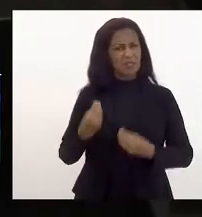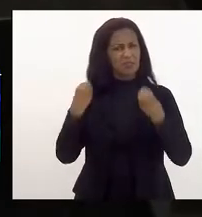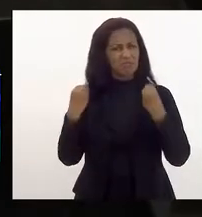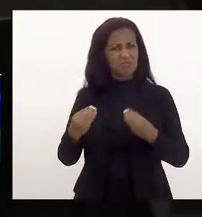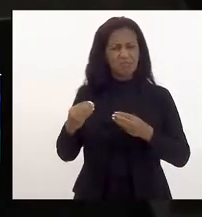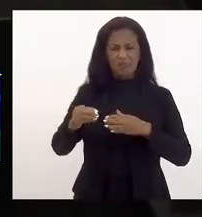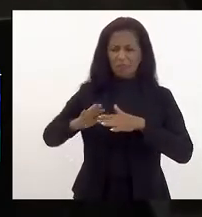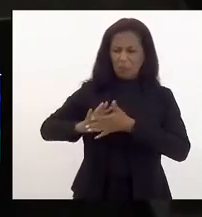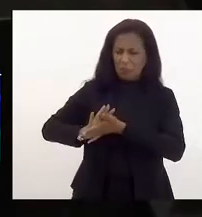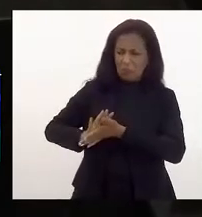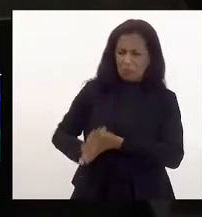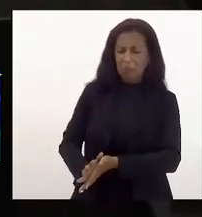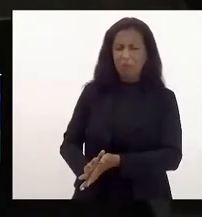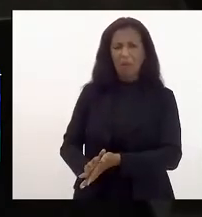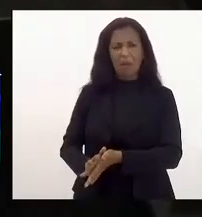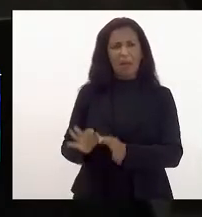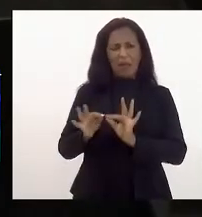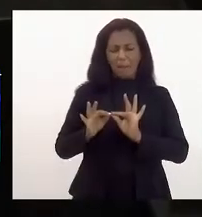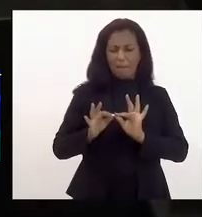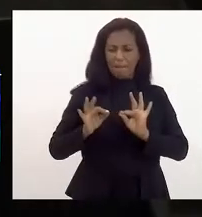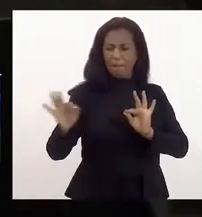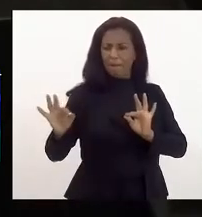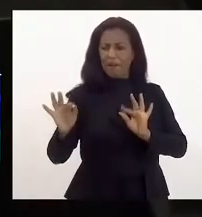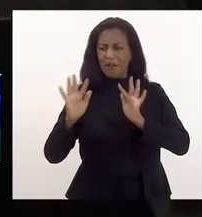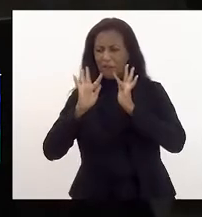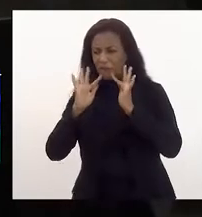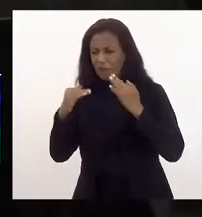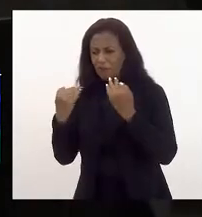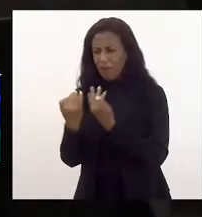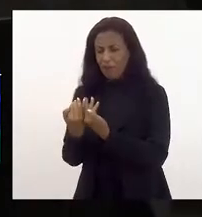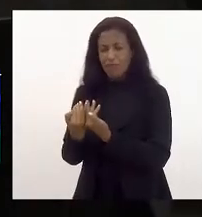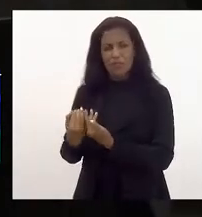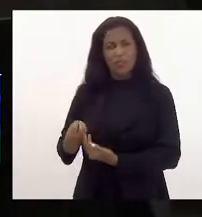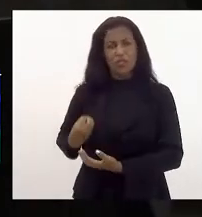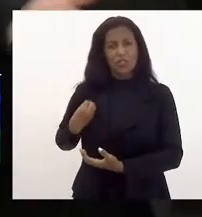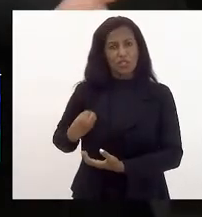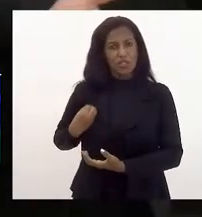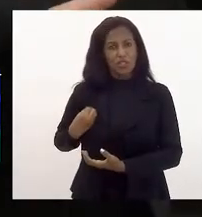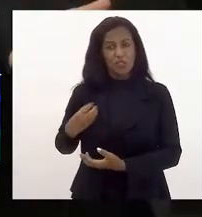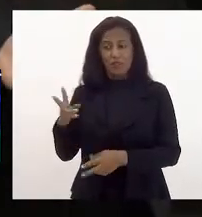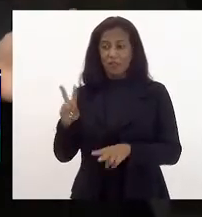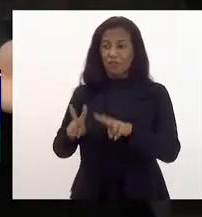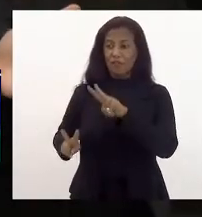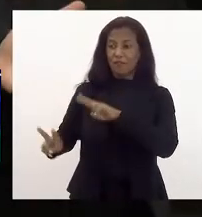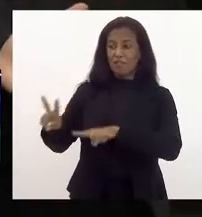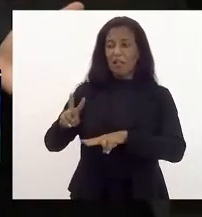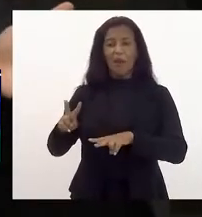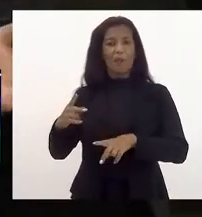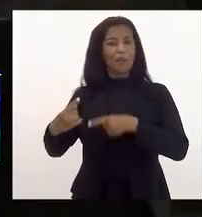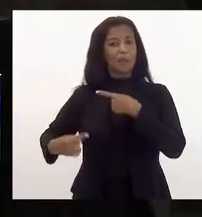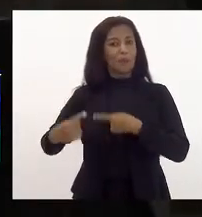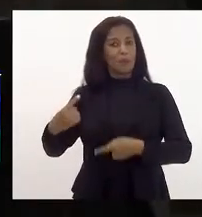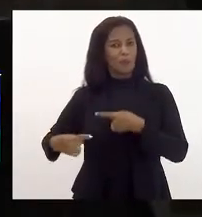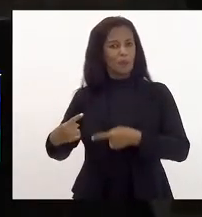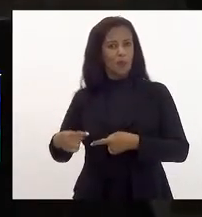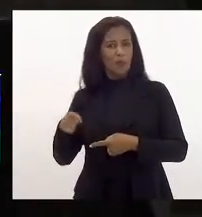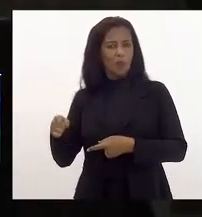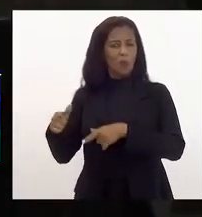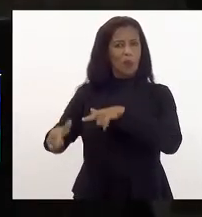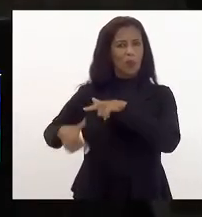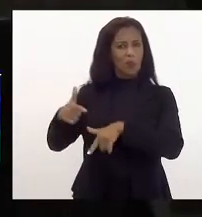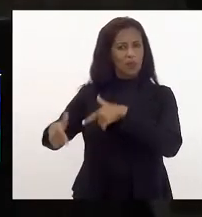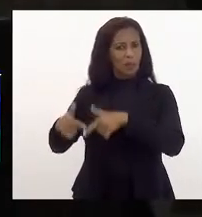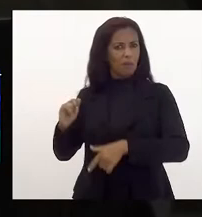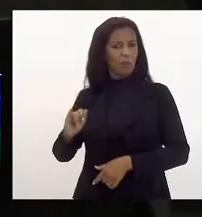a centenas de metros famílias que moram nos bairros visibilizados por políticas por serviços por